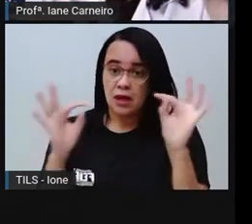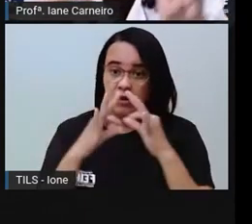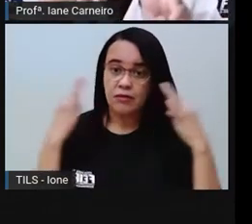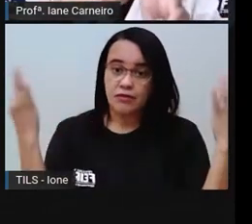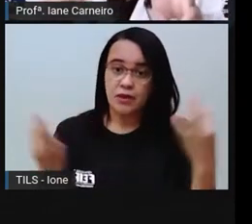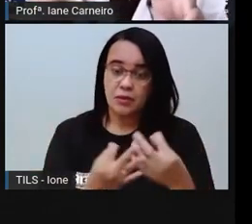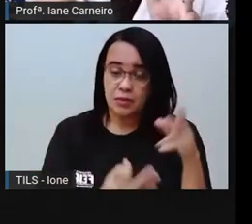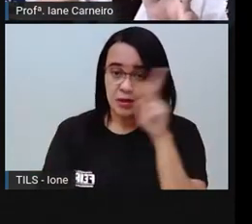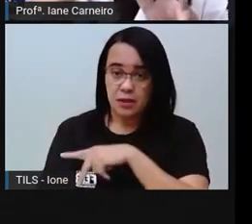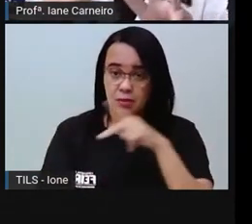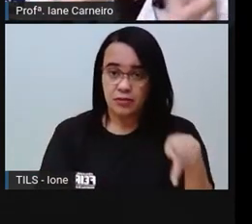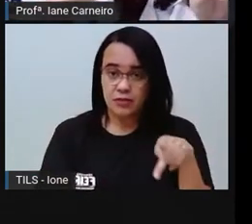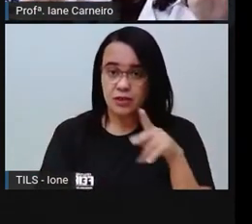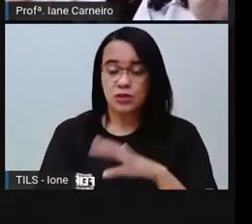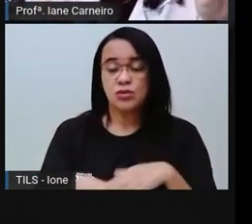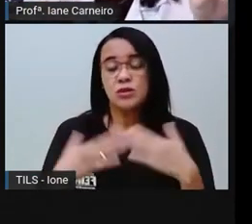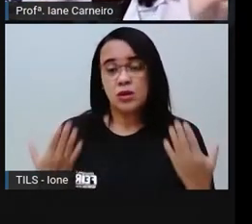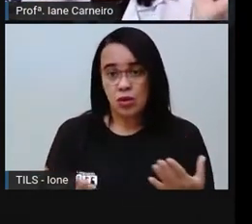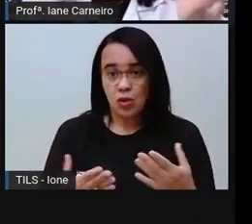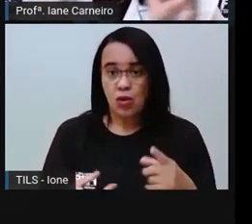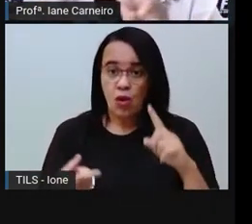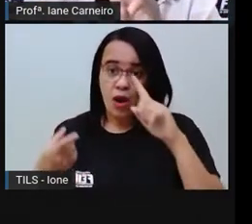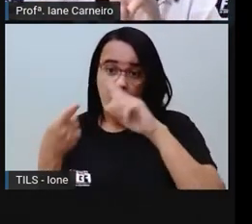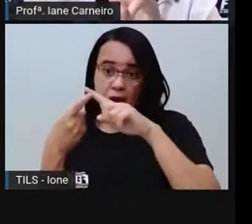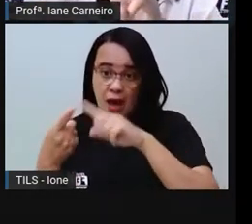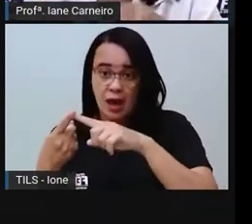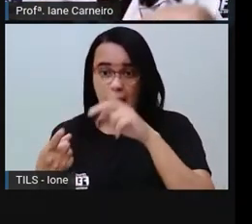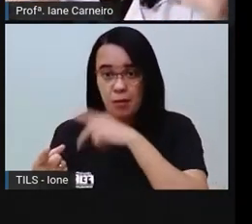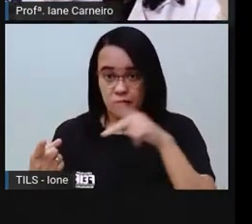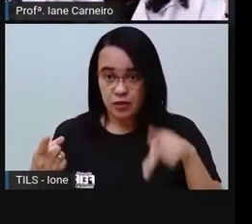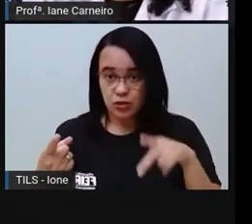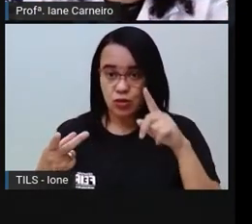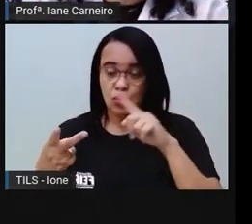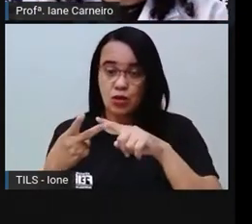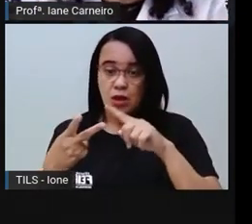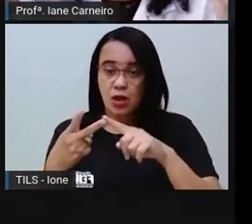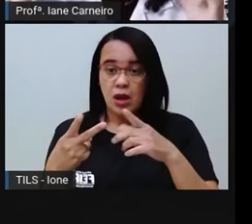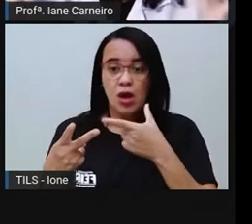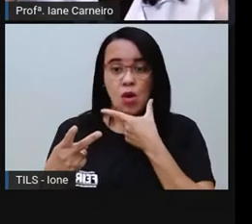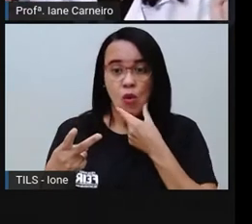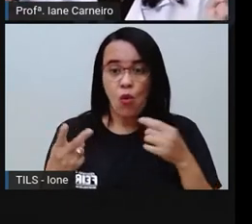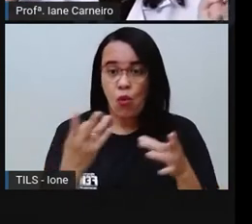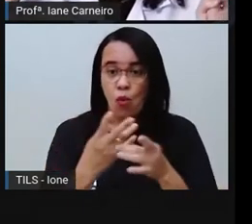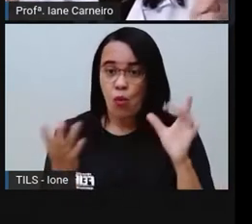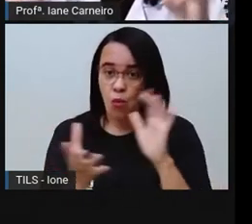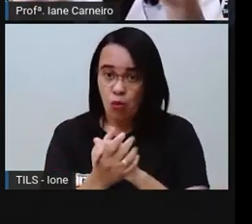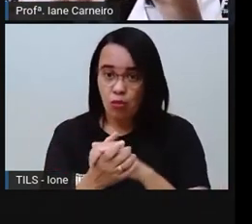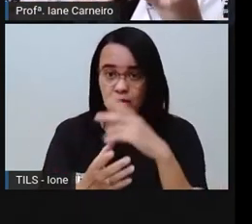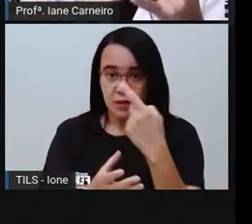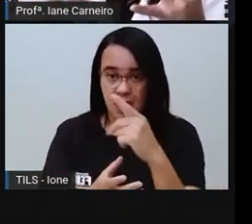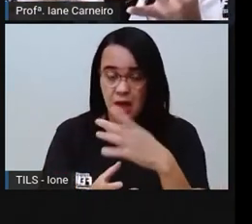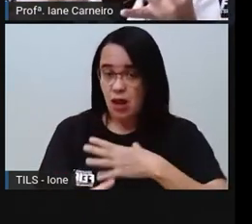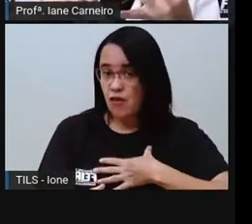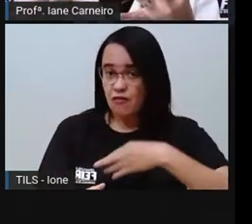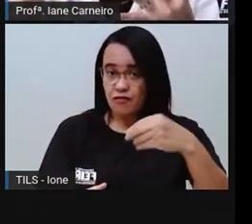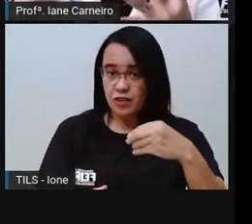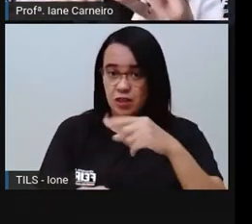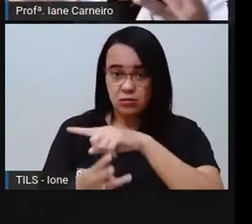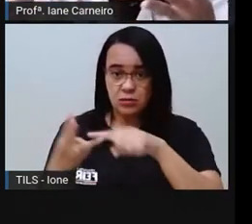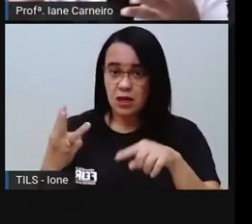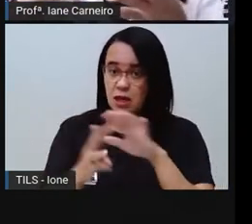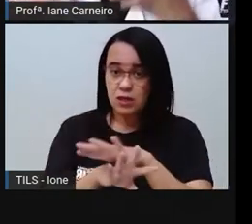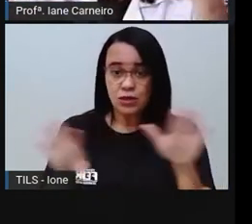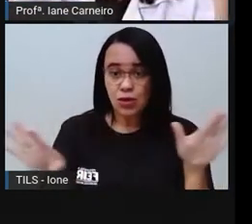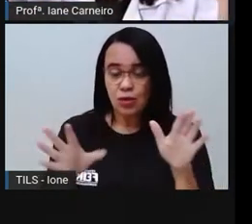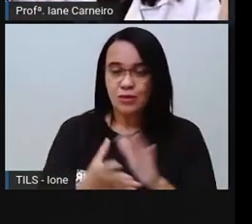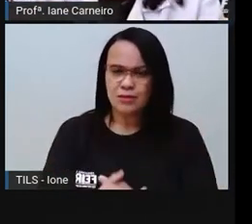comigo eu, meu esposo e minha filha. Três pessoas, né? Na sua família, quem é que mora com você? Mora seu pai, sua mãe, seu